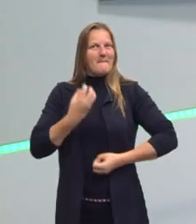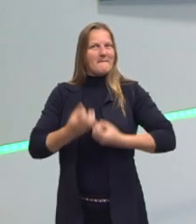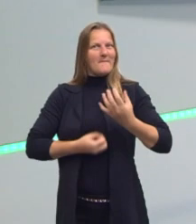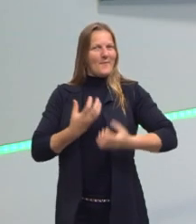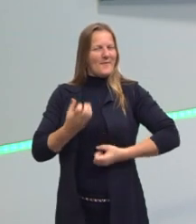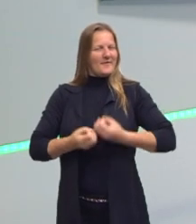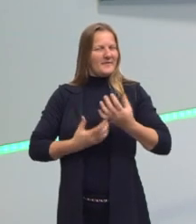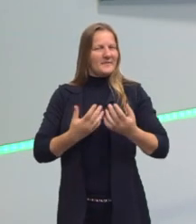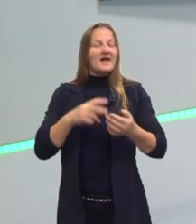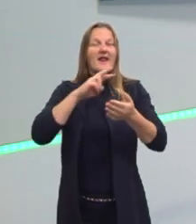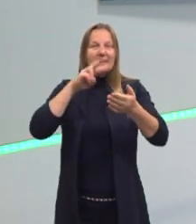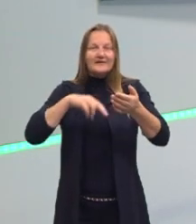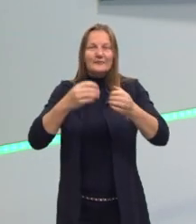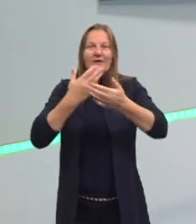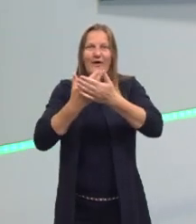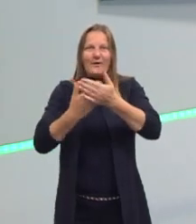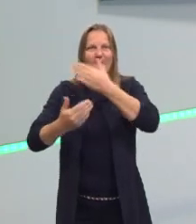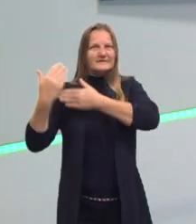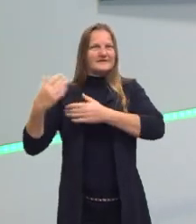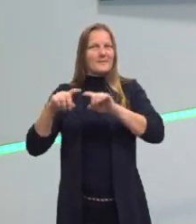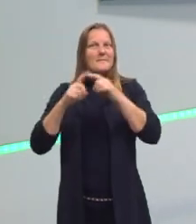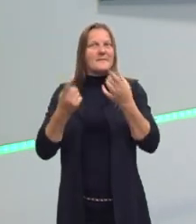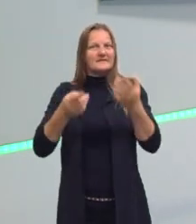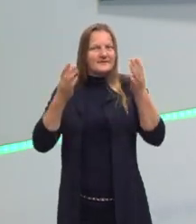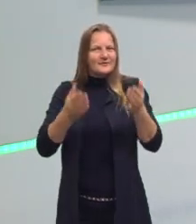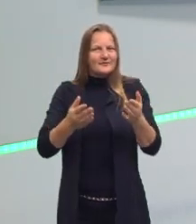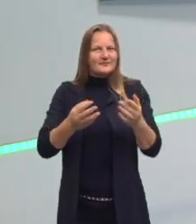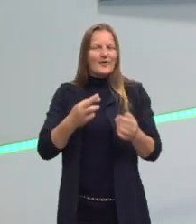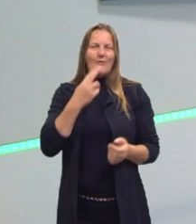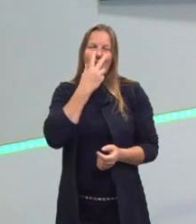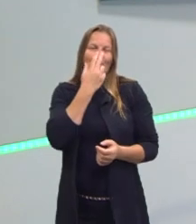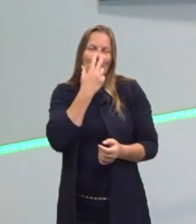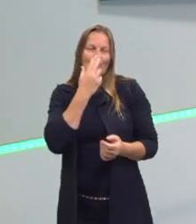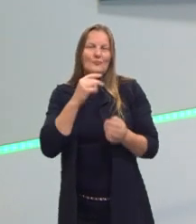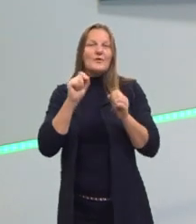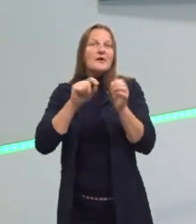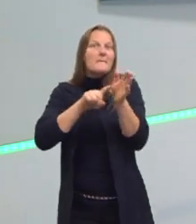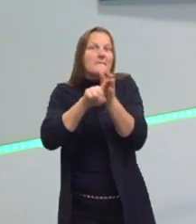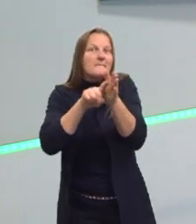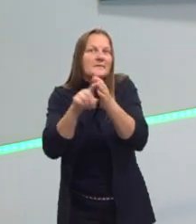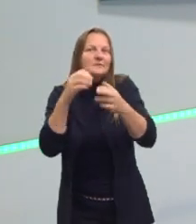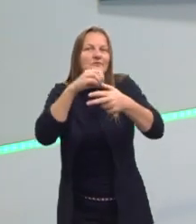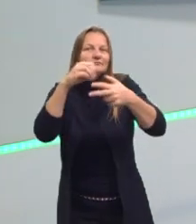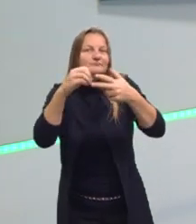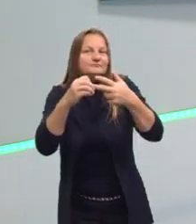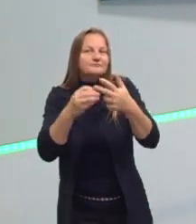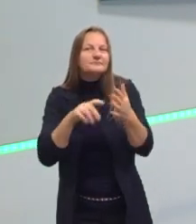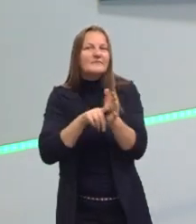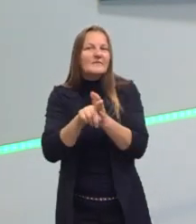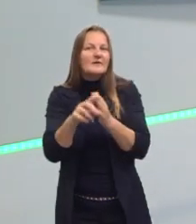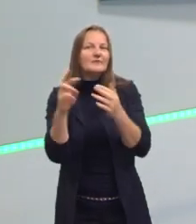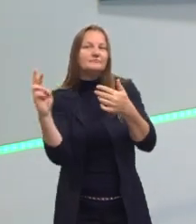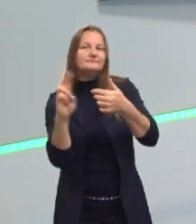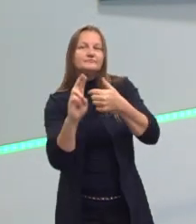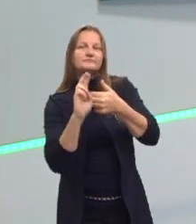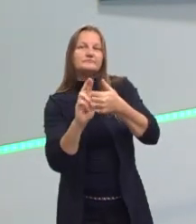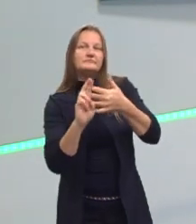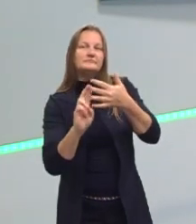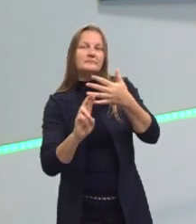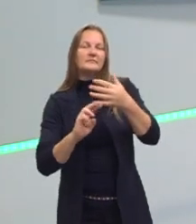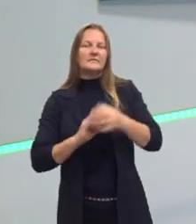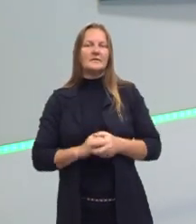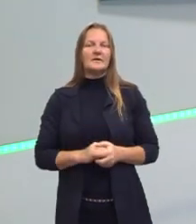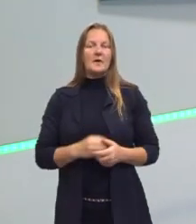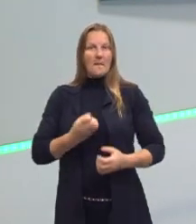já tinha lido ele na aula anterior, mas agora a gente vai para o que nos pede a questão. No texto, predomina a